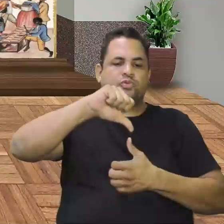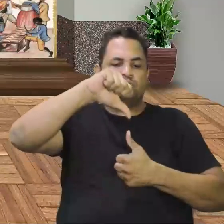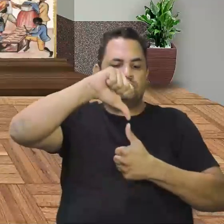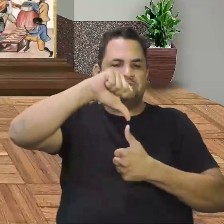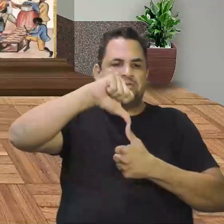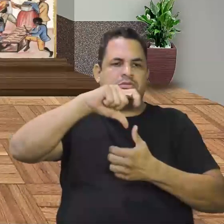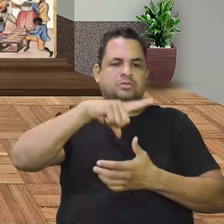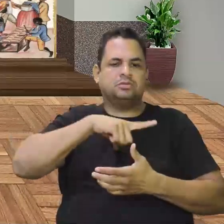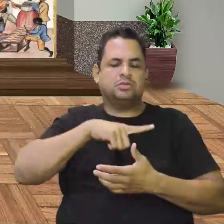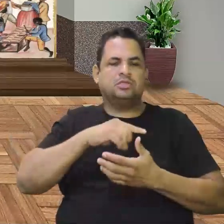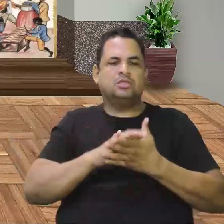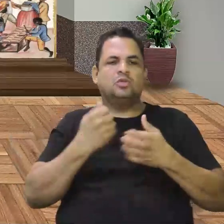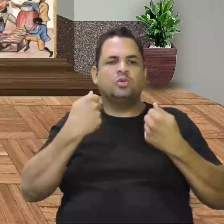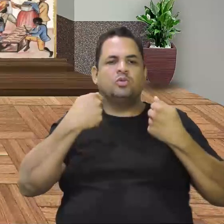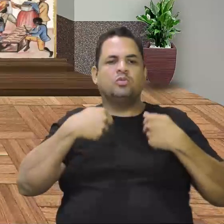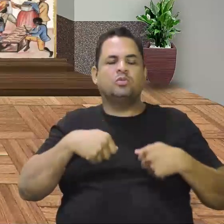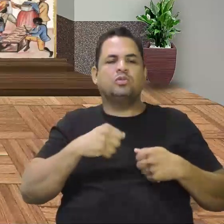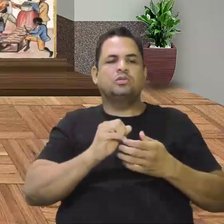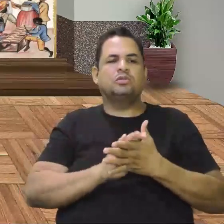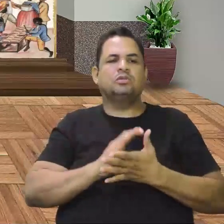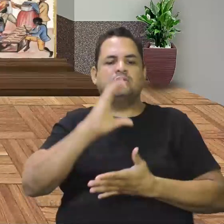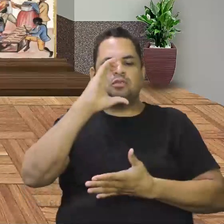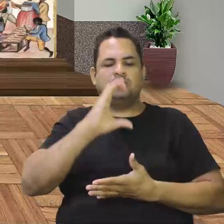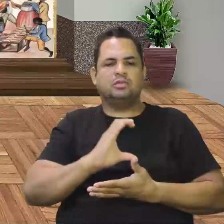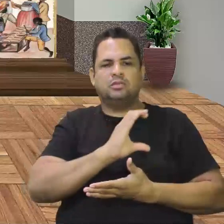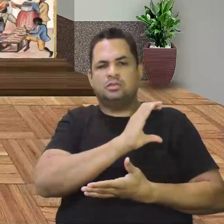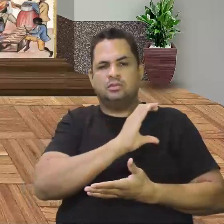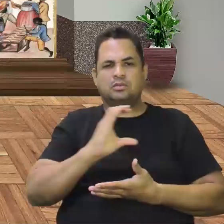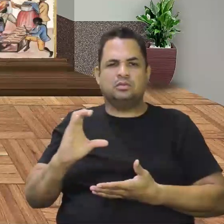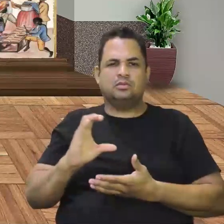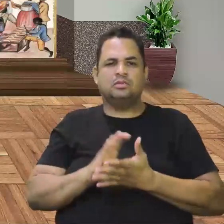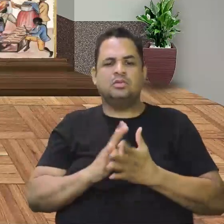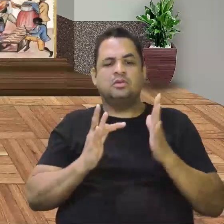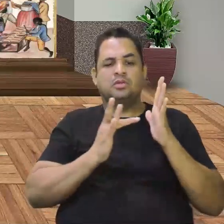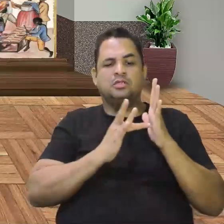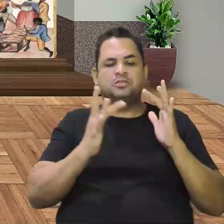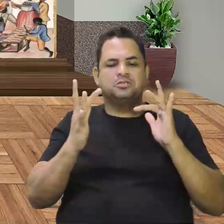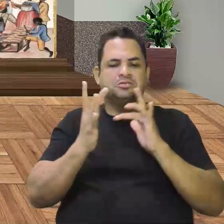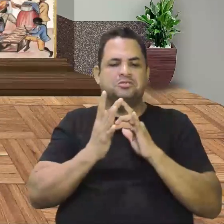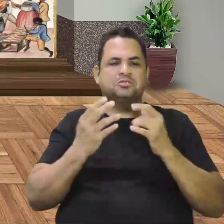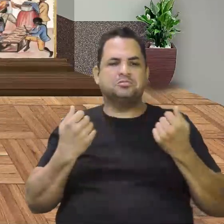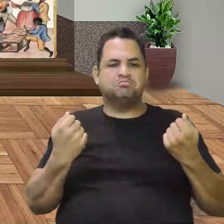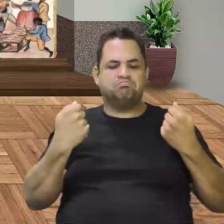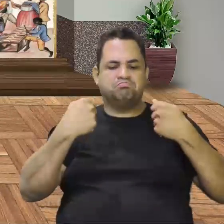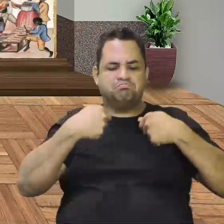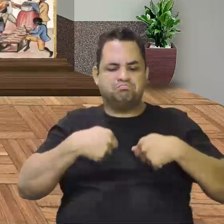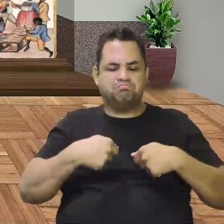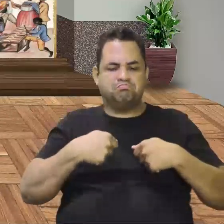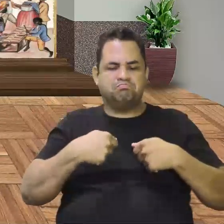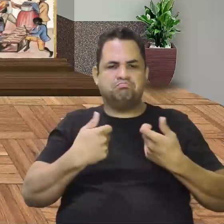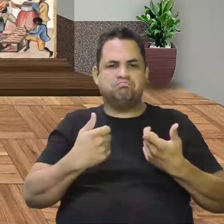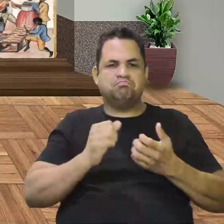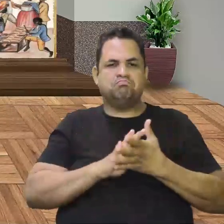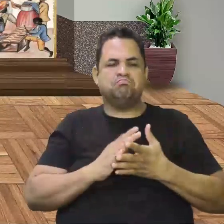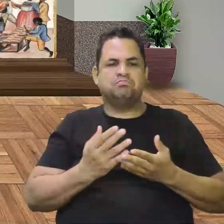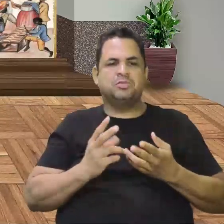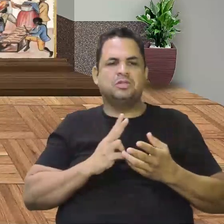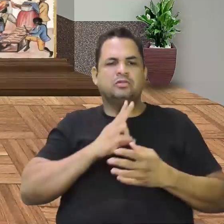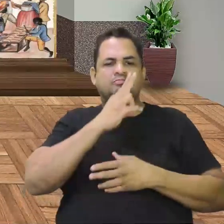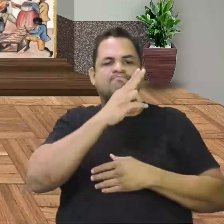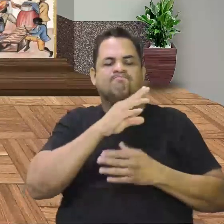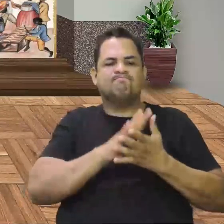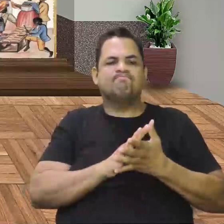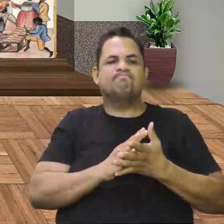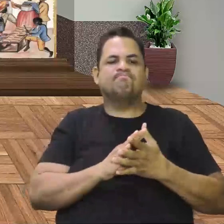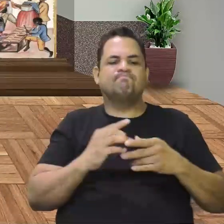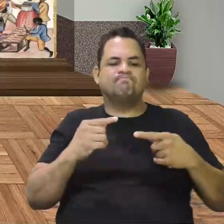poder do cristianismo. O cristianismo forte. E o cristianismo ligado à igreja católica,